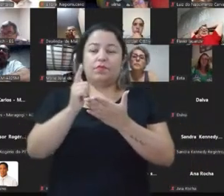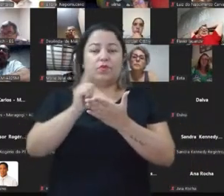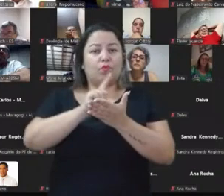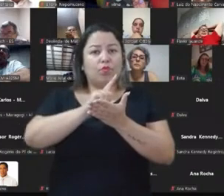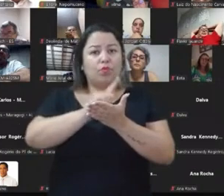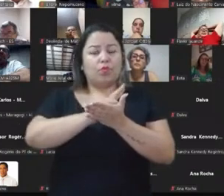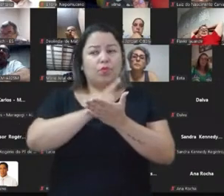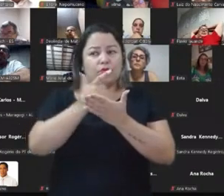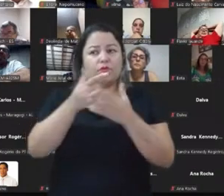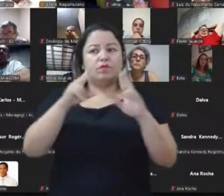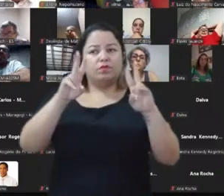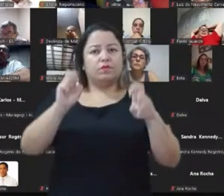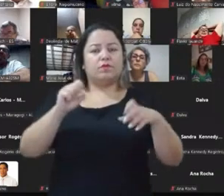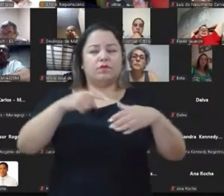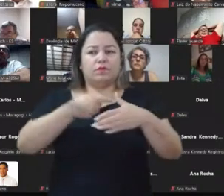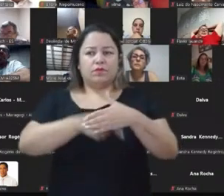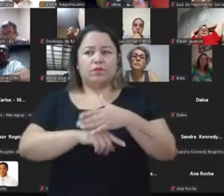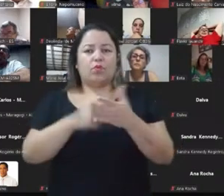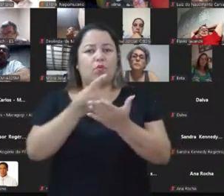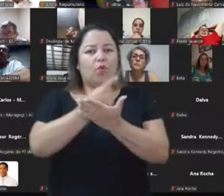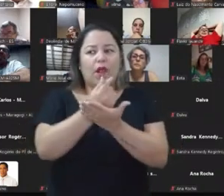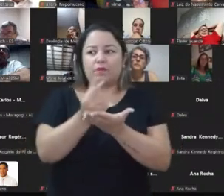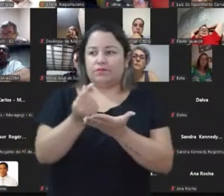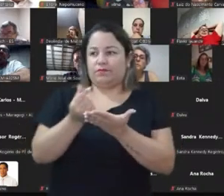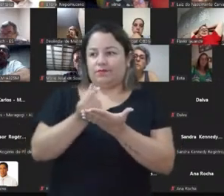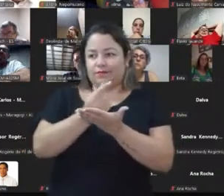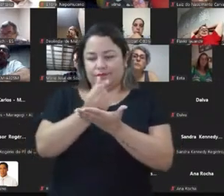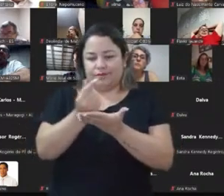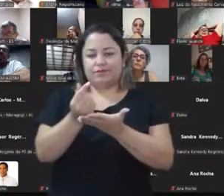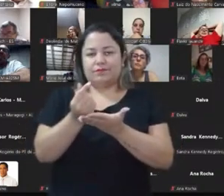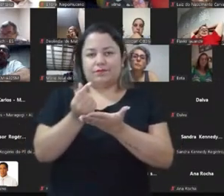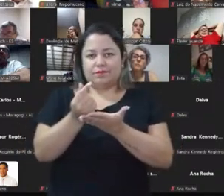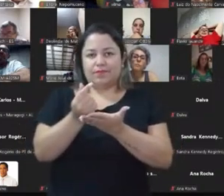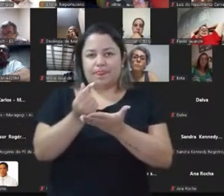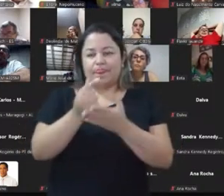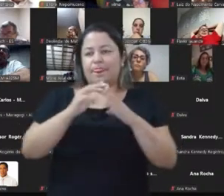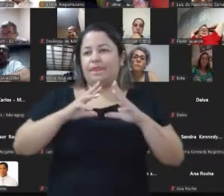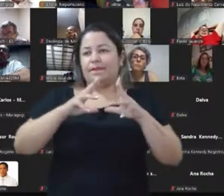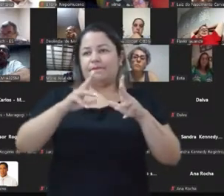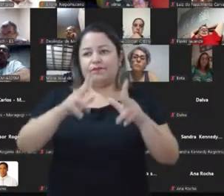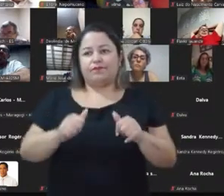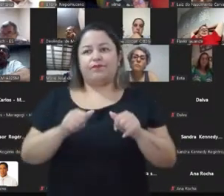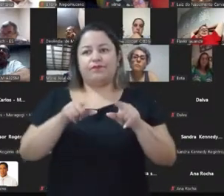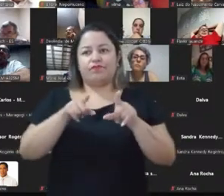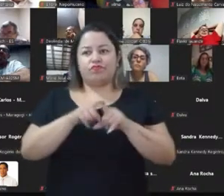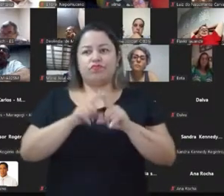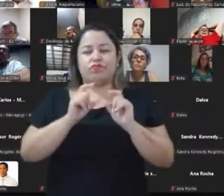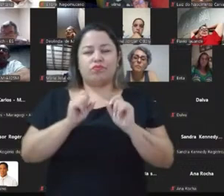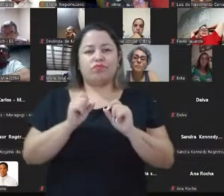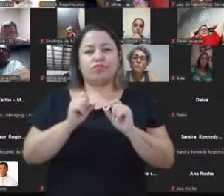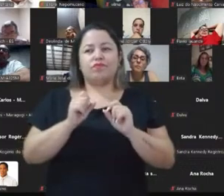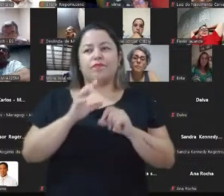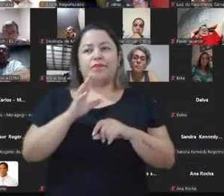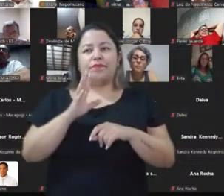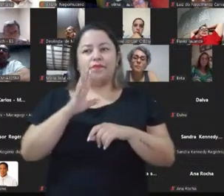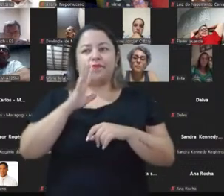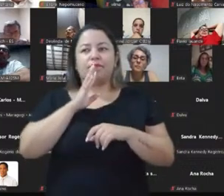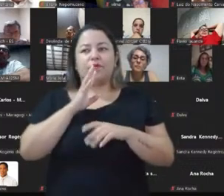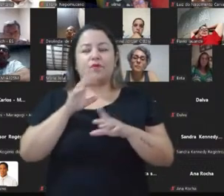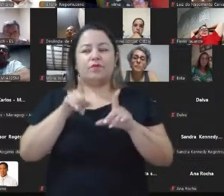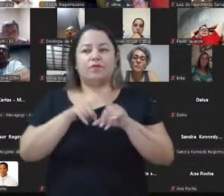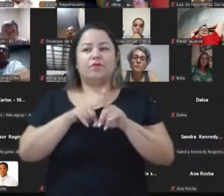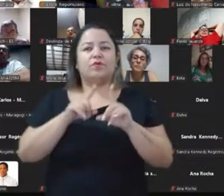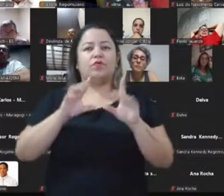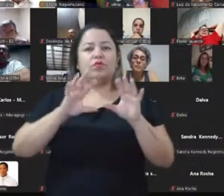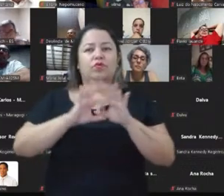esse tema relacionando com o capitalismo. Mas, entre todos os meus avatares que estão aqui, que tem gente que me conhece do Zap do Lula, da campanha